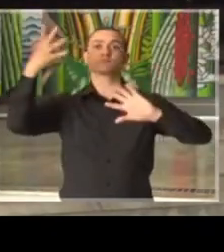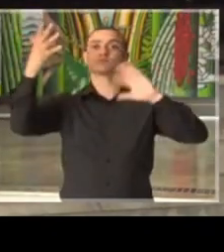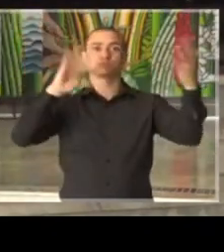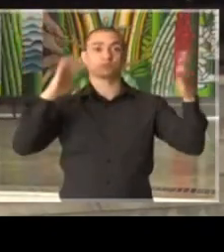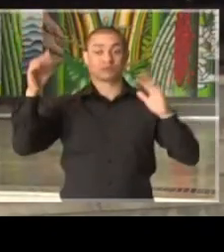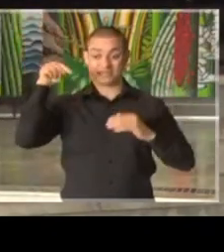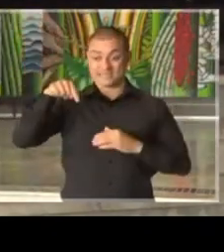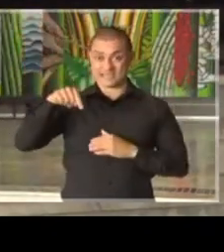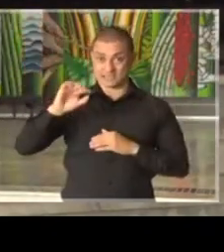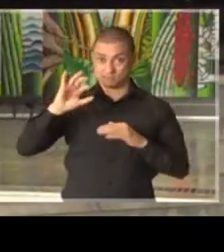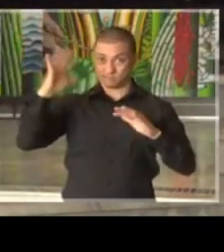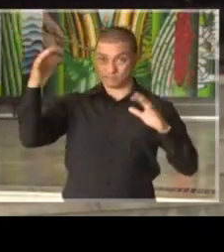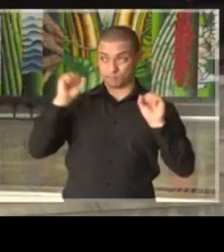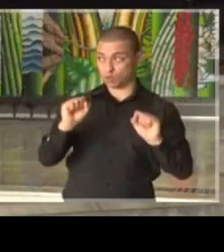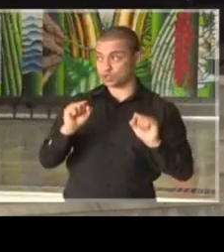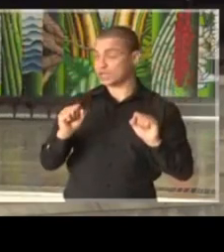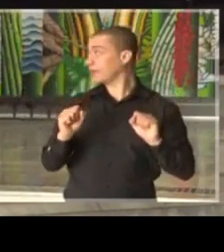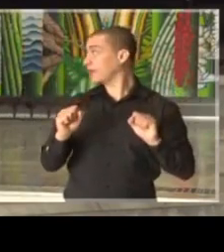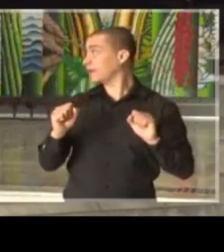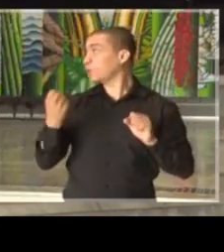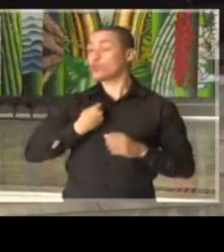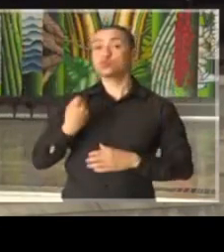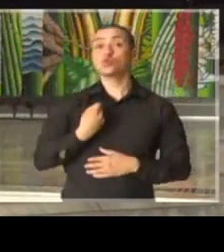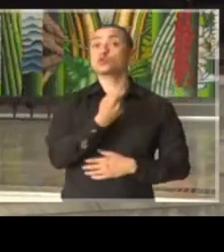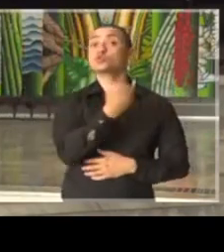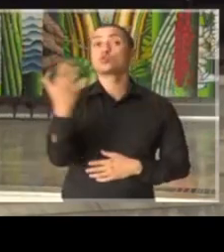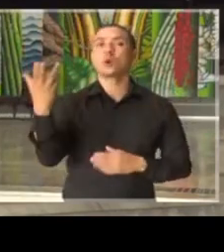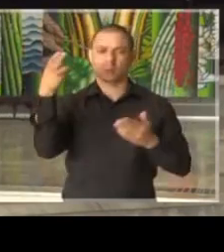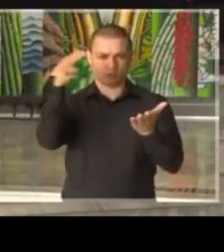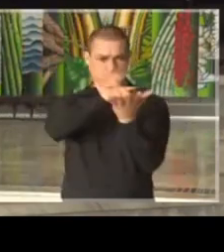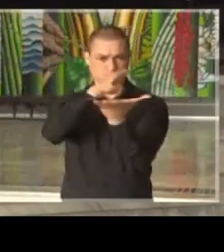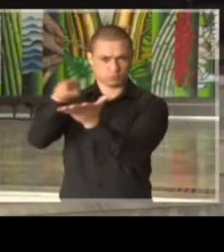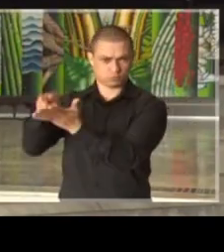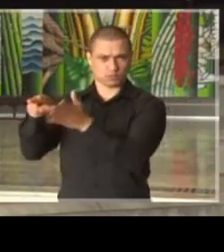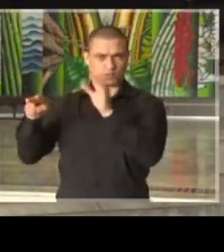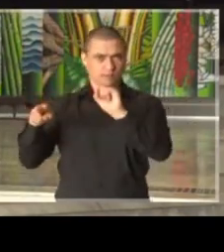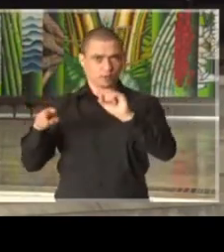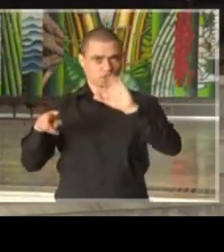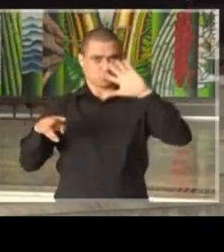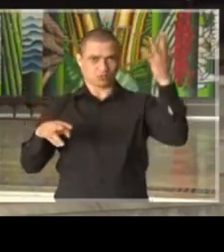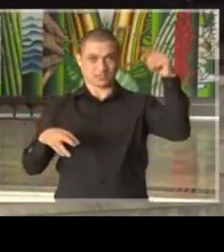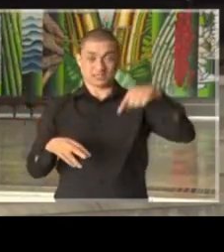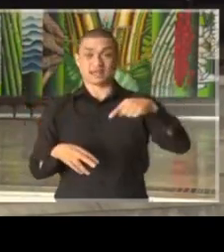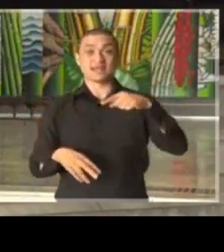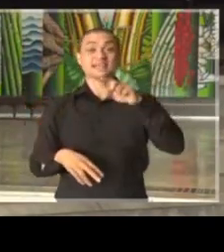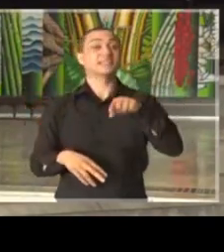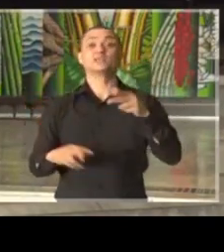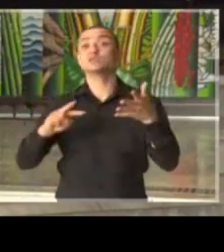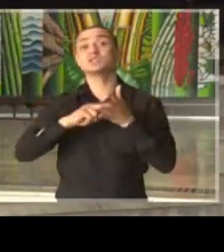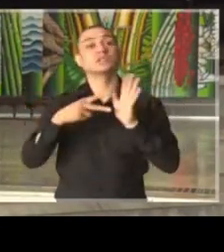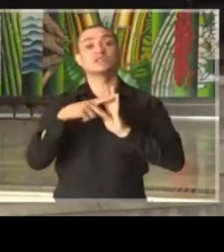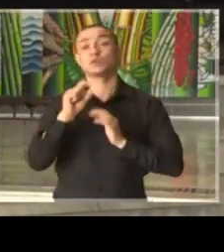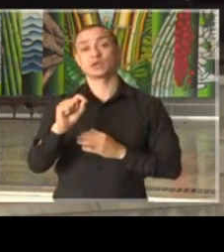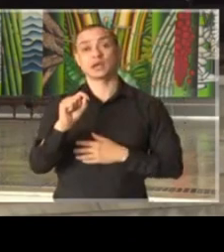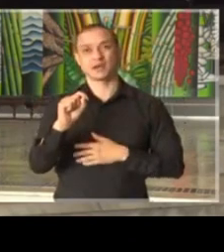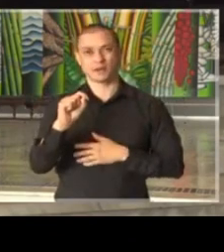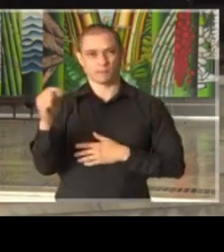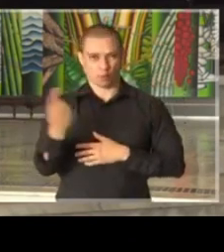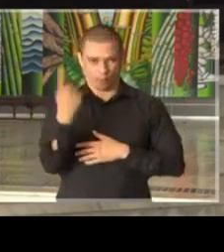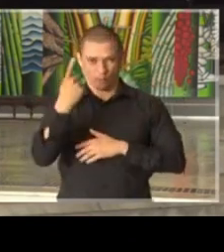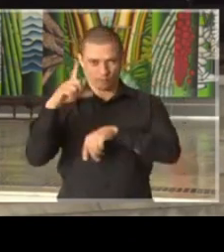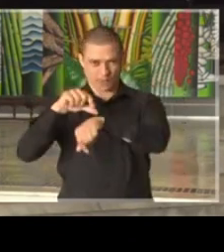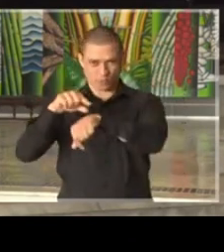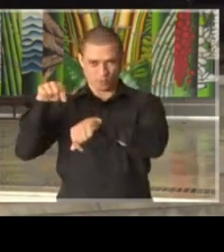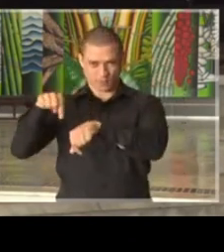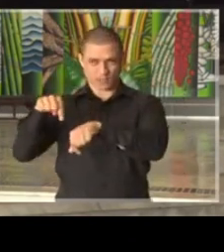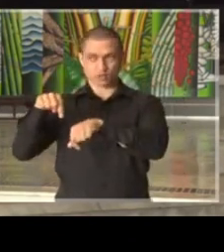cenários propiciaram um número de leitos a mais daqueles que estavam disponibilizados. Isso serve para o primeiro momento